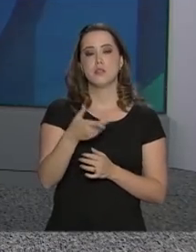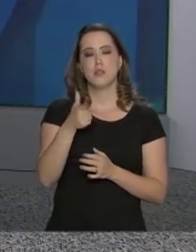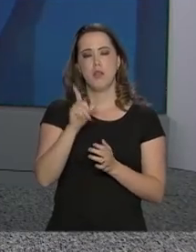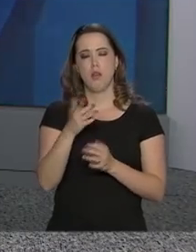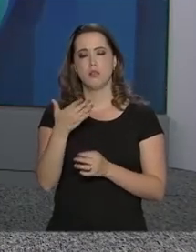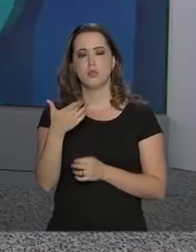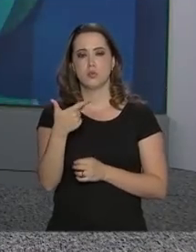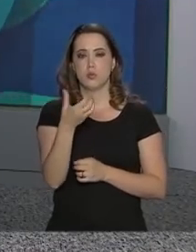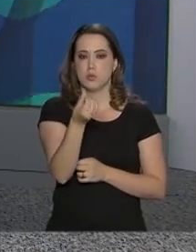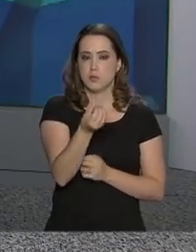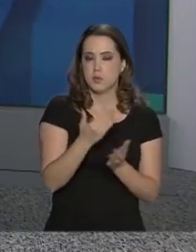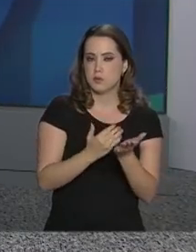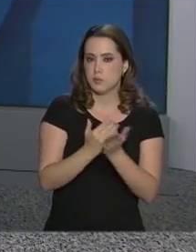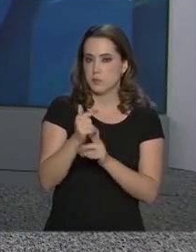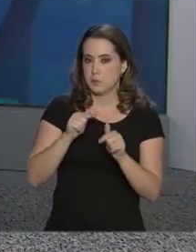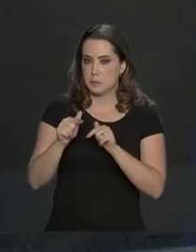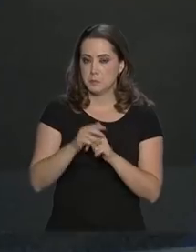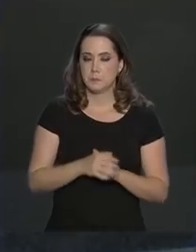desde 2016.